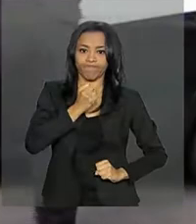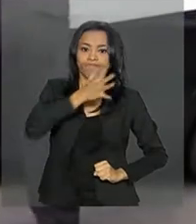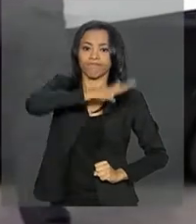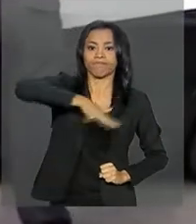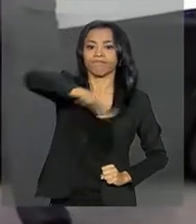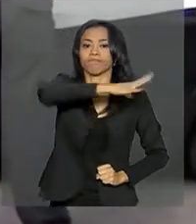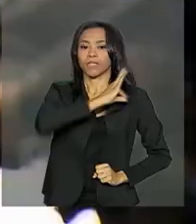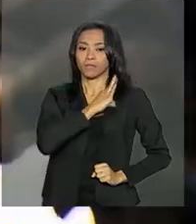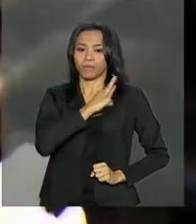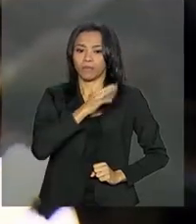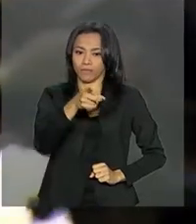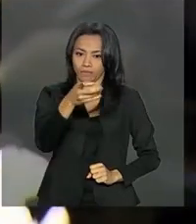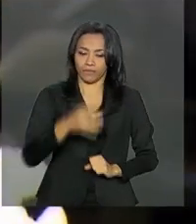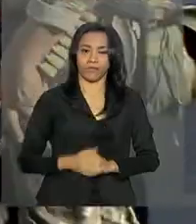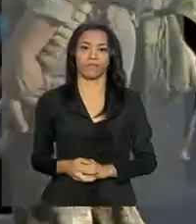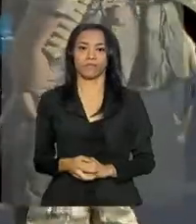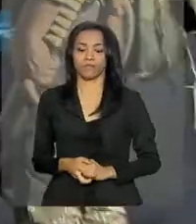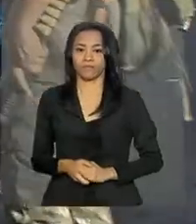segurança do Estado.